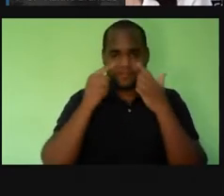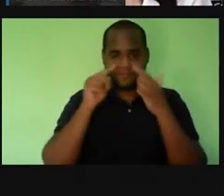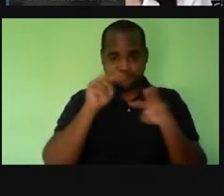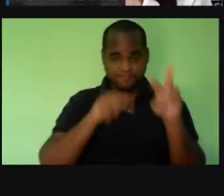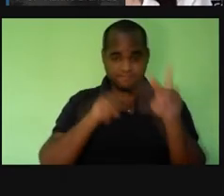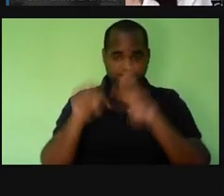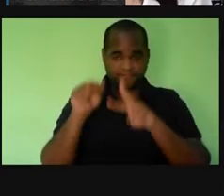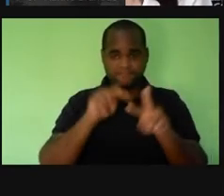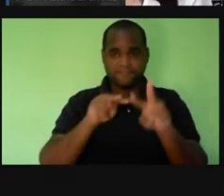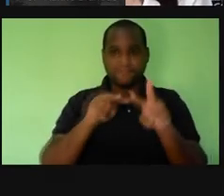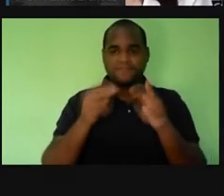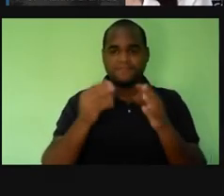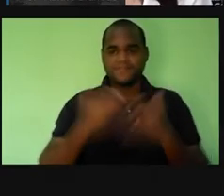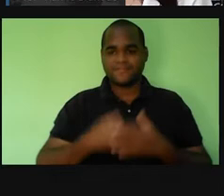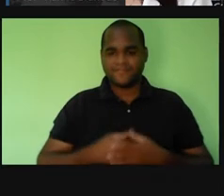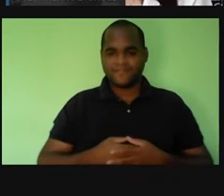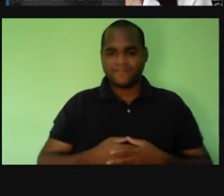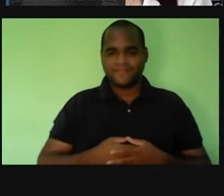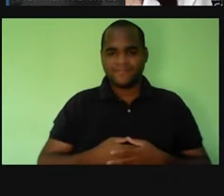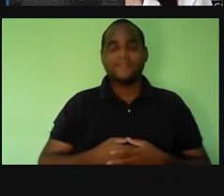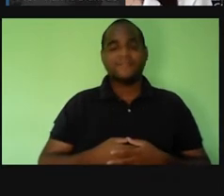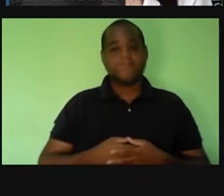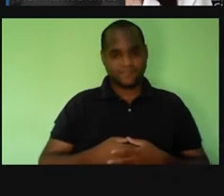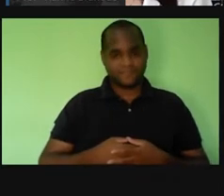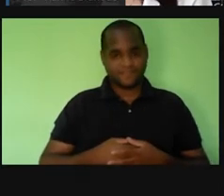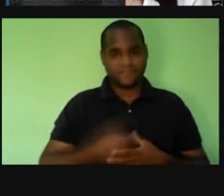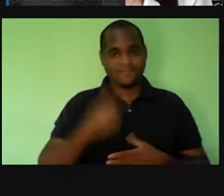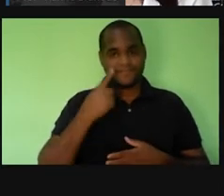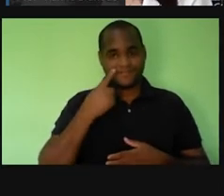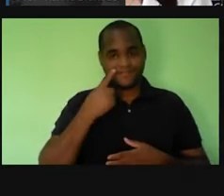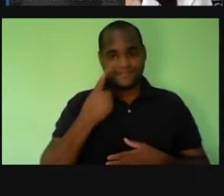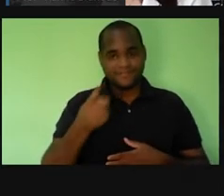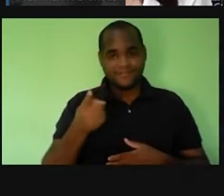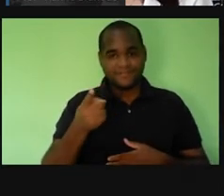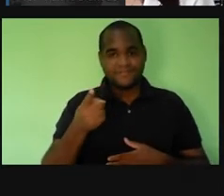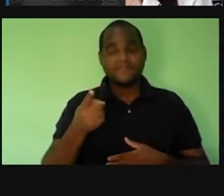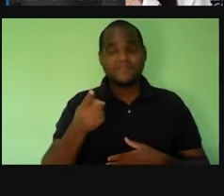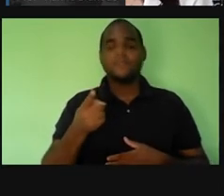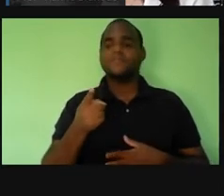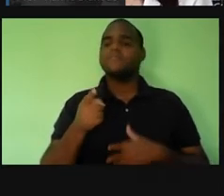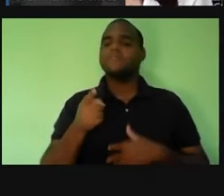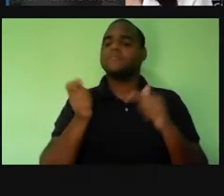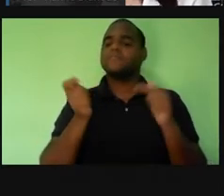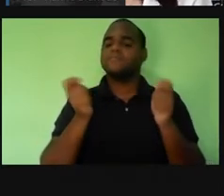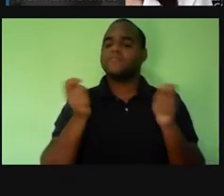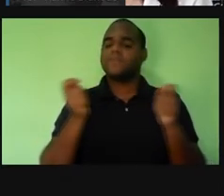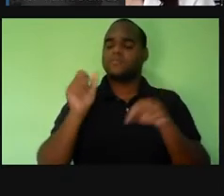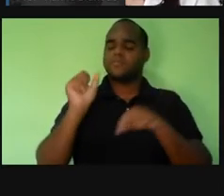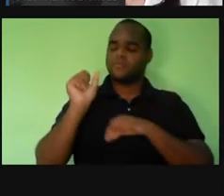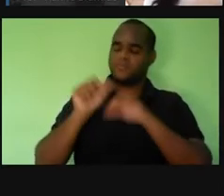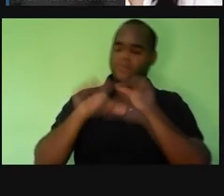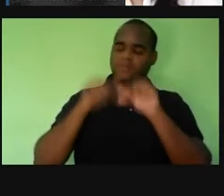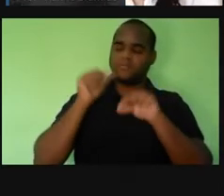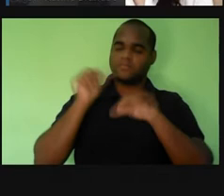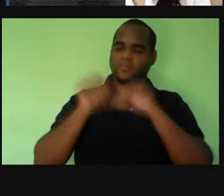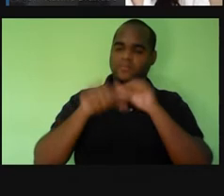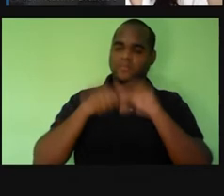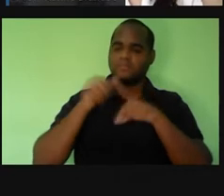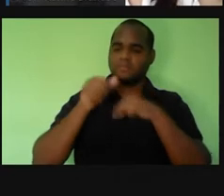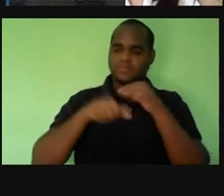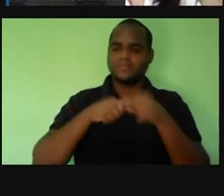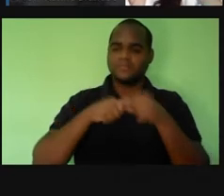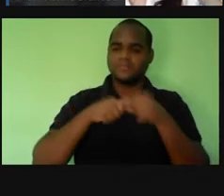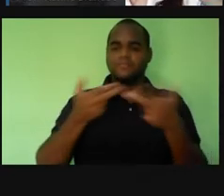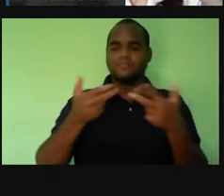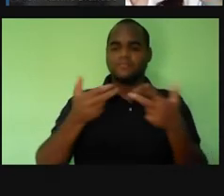Desse OH- e desse H3+, O+, né? Eles vão mudando, tá? E isso são